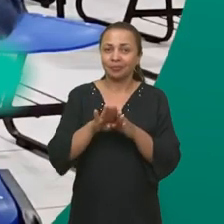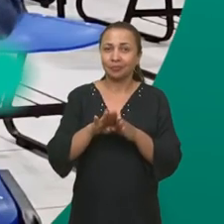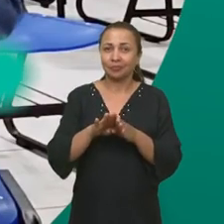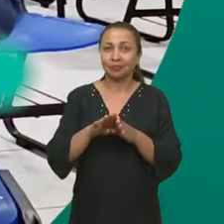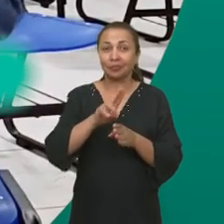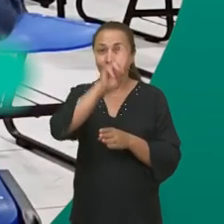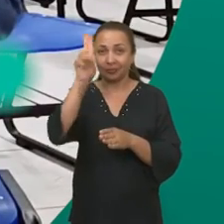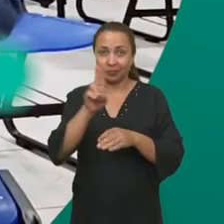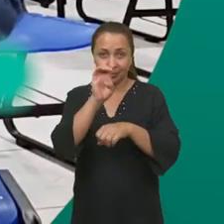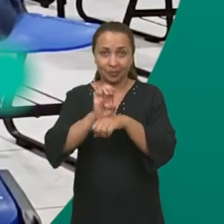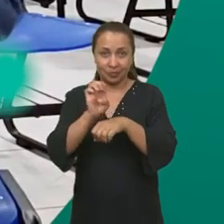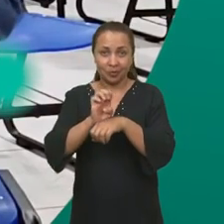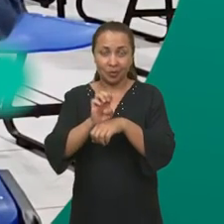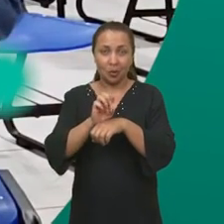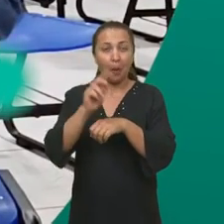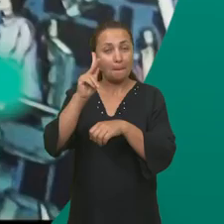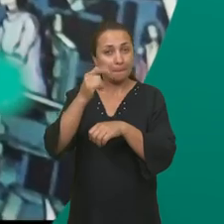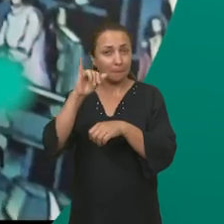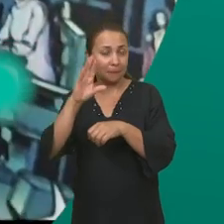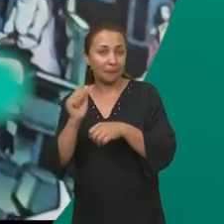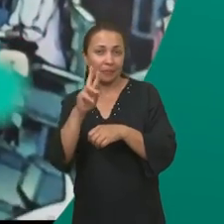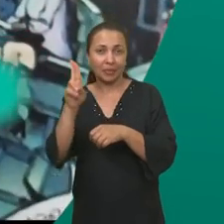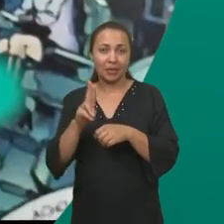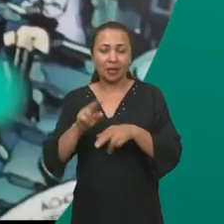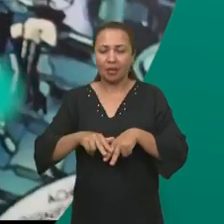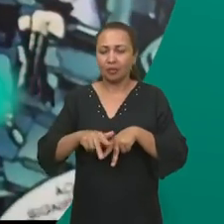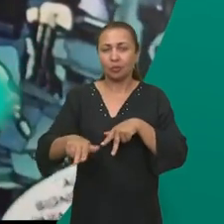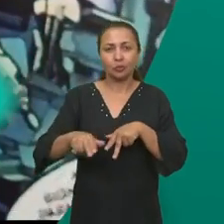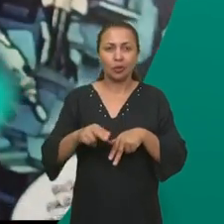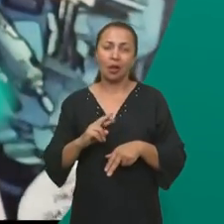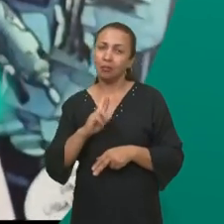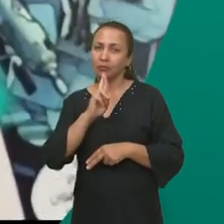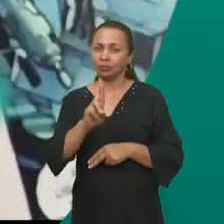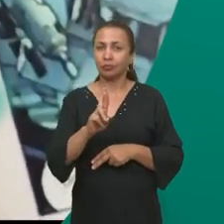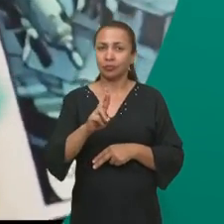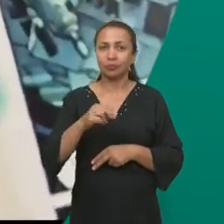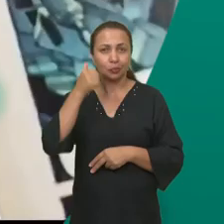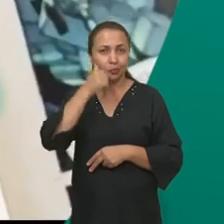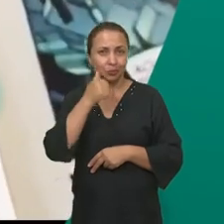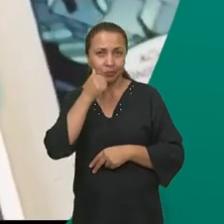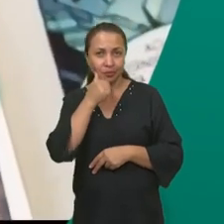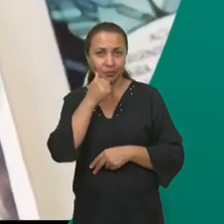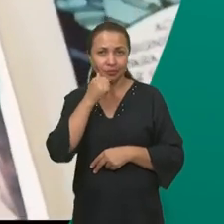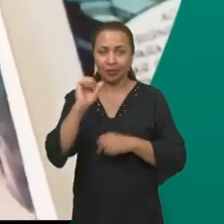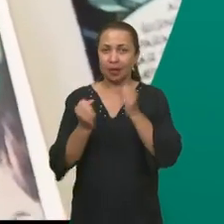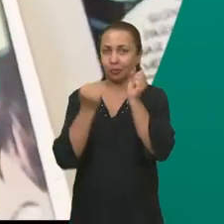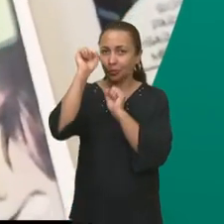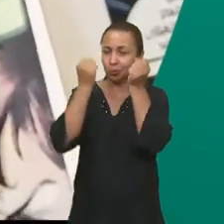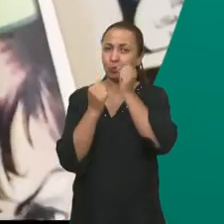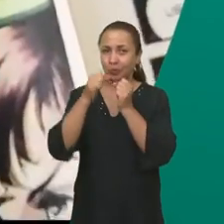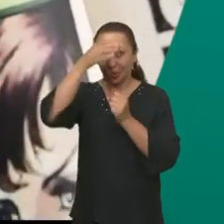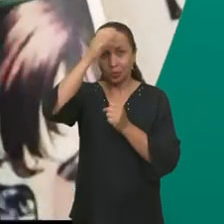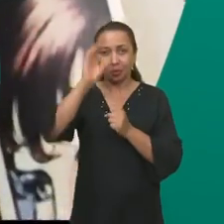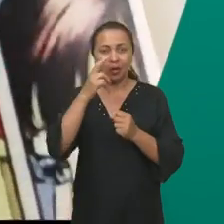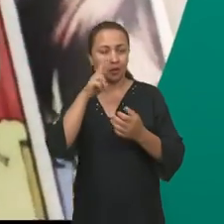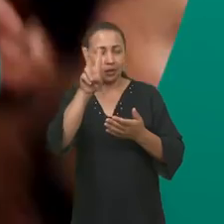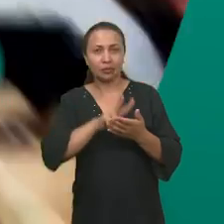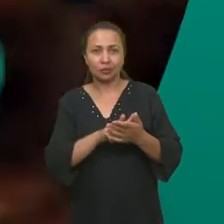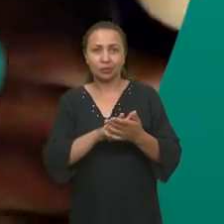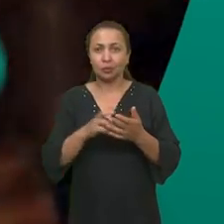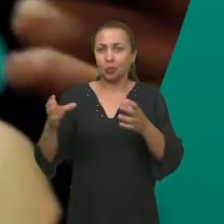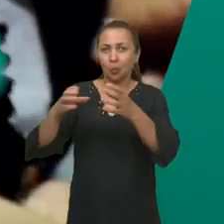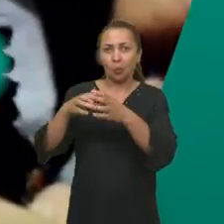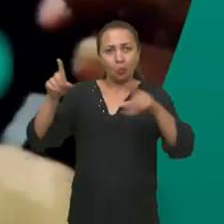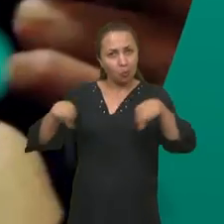ainda, na Universidade Estadual do Piauí, questões de gênero e representatividade feminina em produtos da indústria cultural, através da